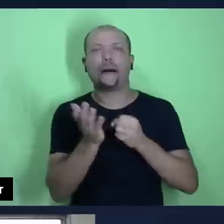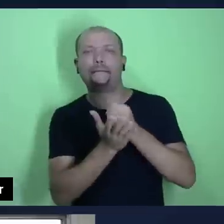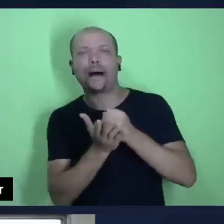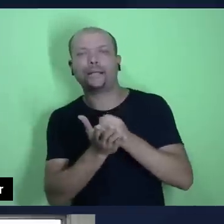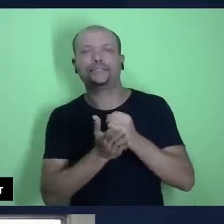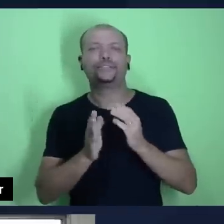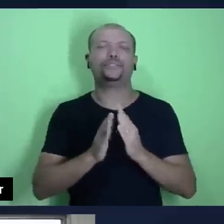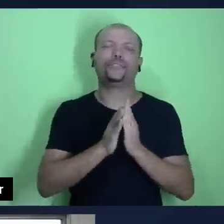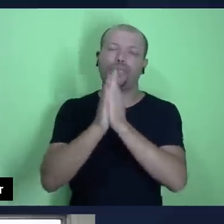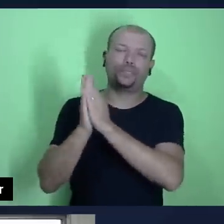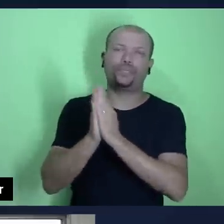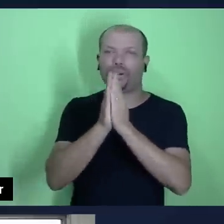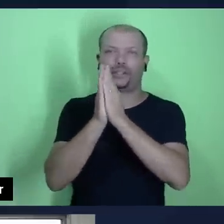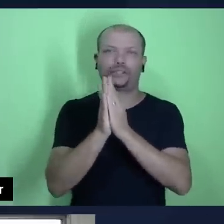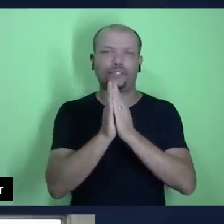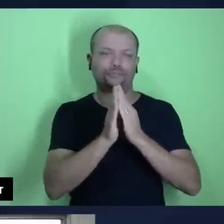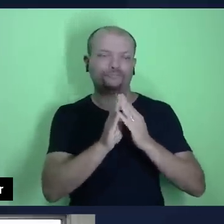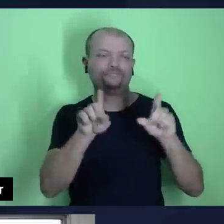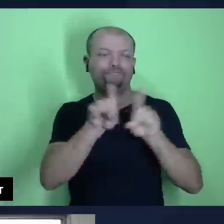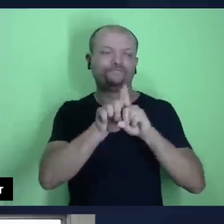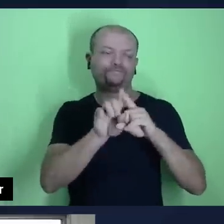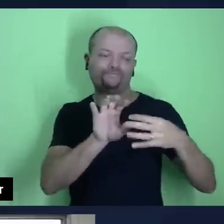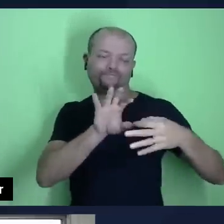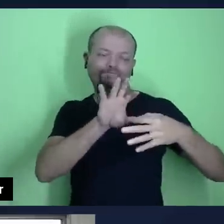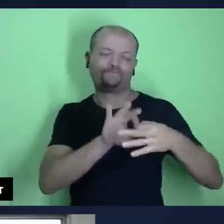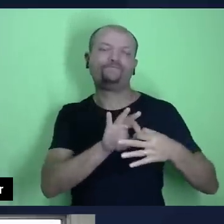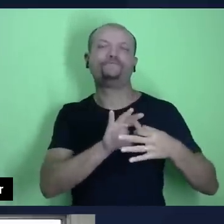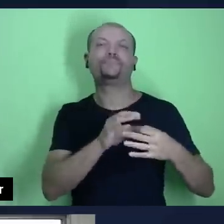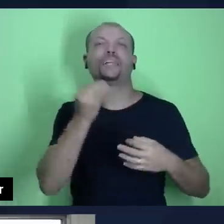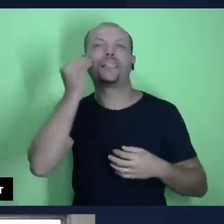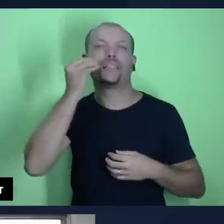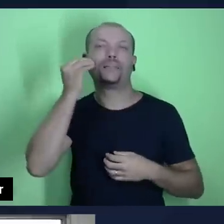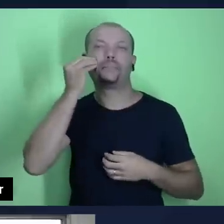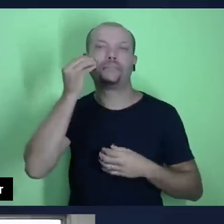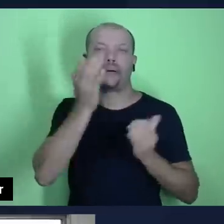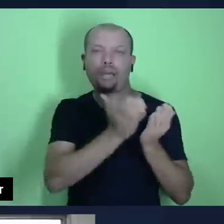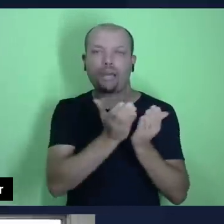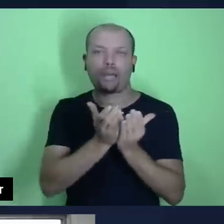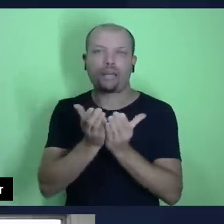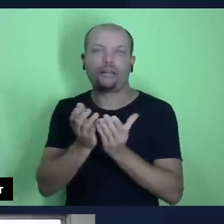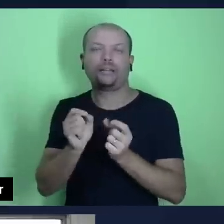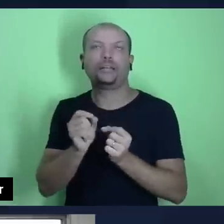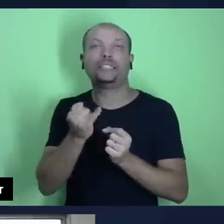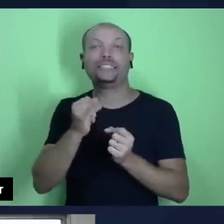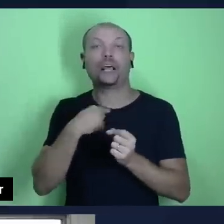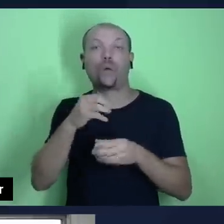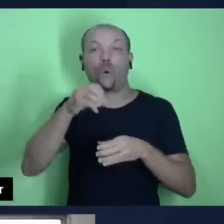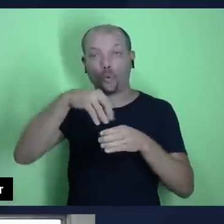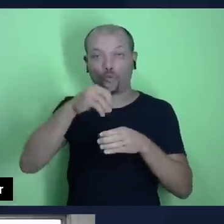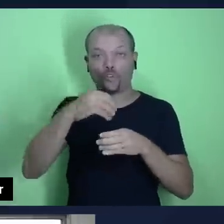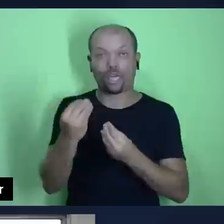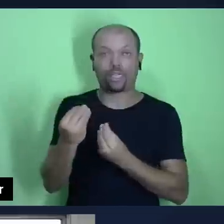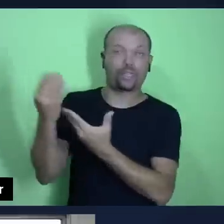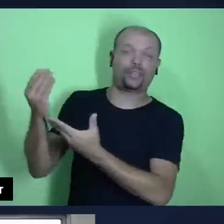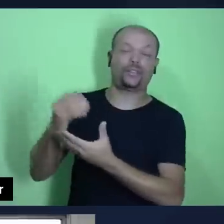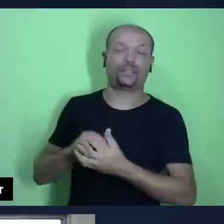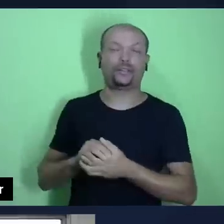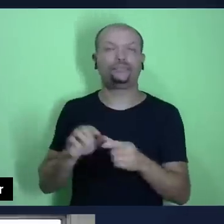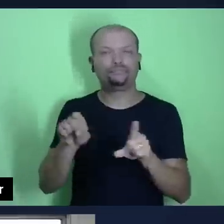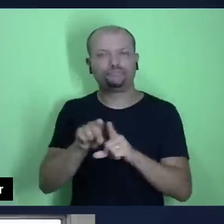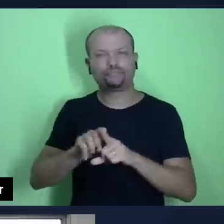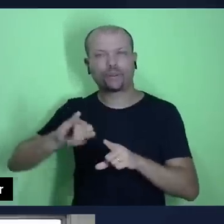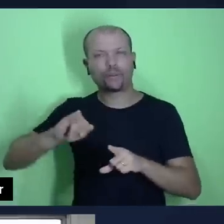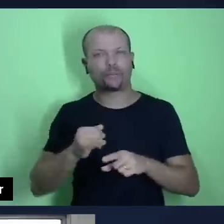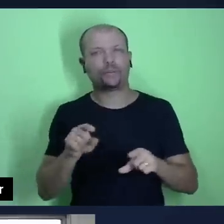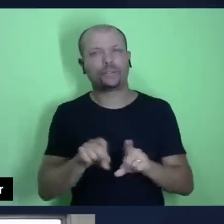estão contidos na experiência do cristão quando ele oferta e e já aproveitando aqui